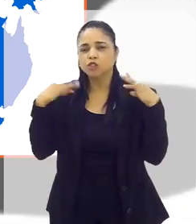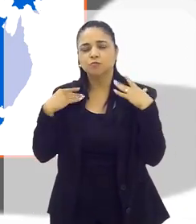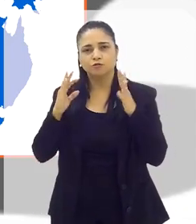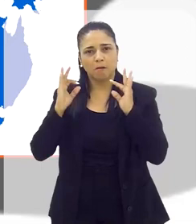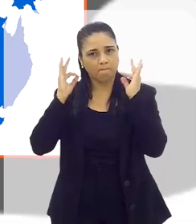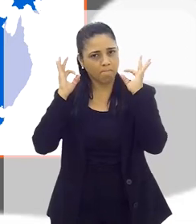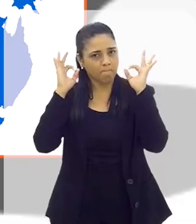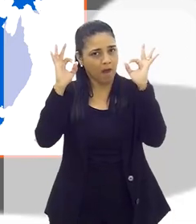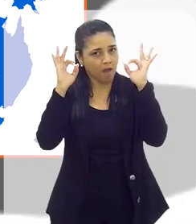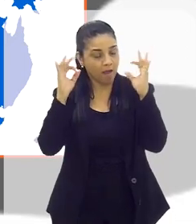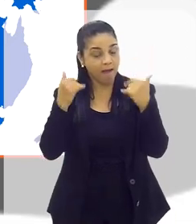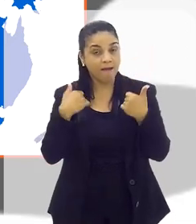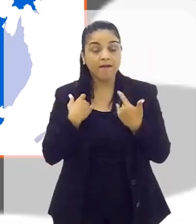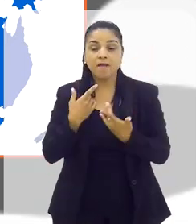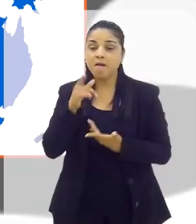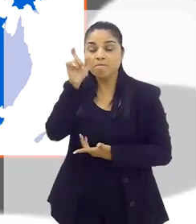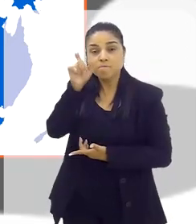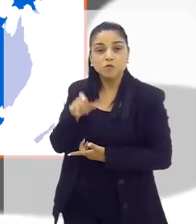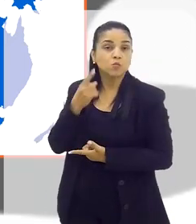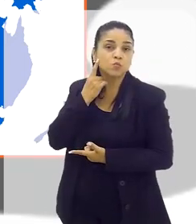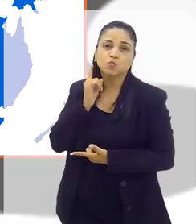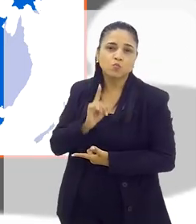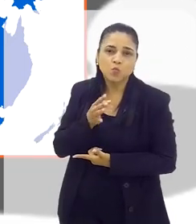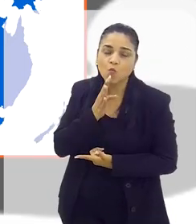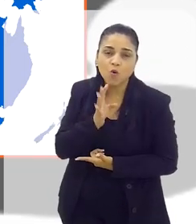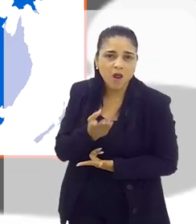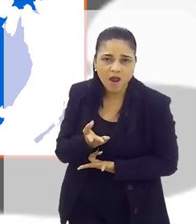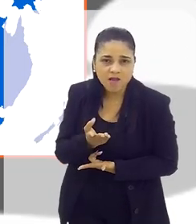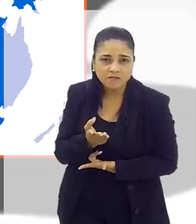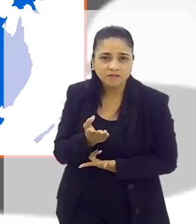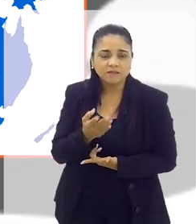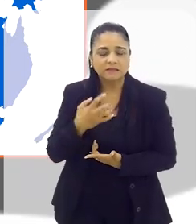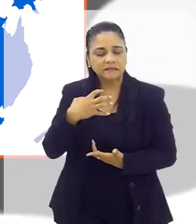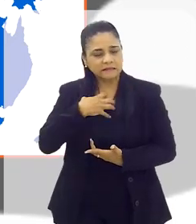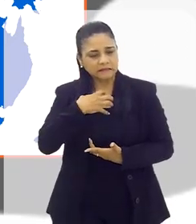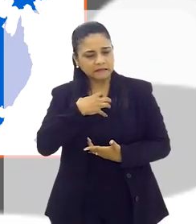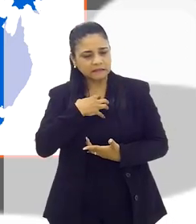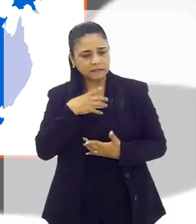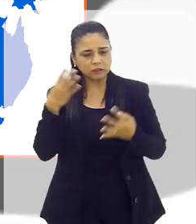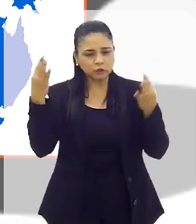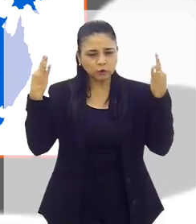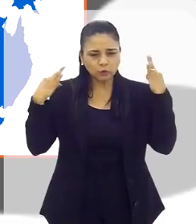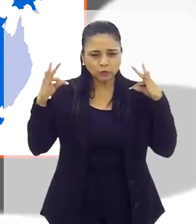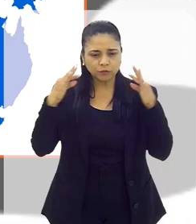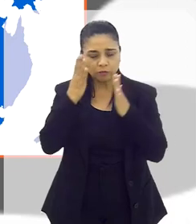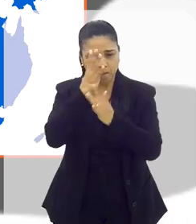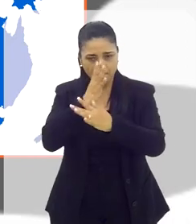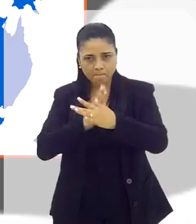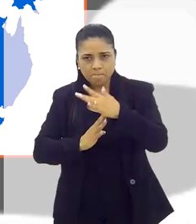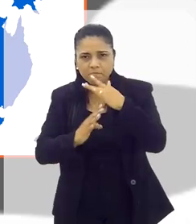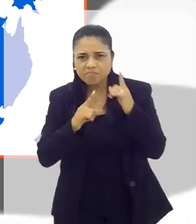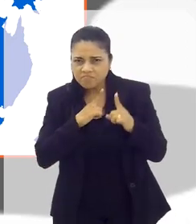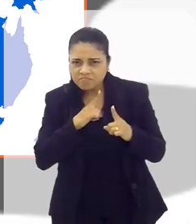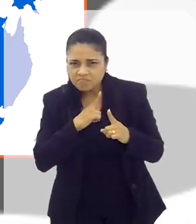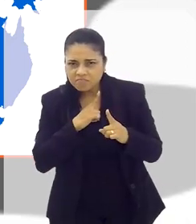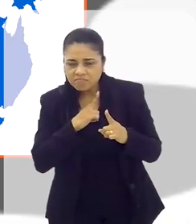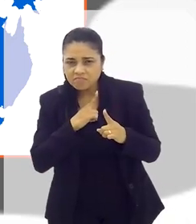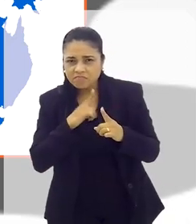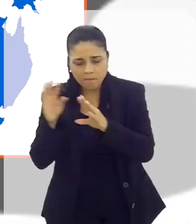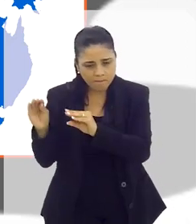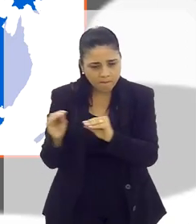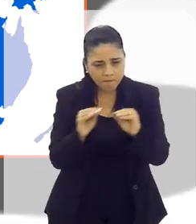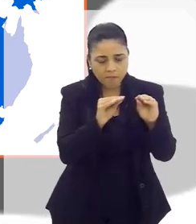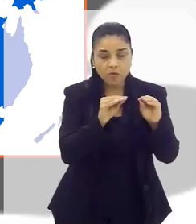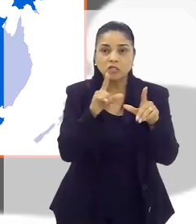consagrado, né? Mas, para o leigo, a gente tem a sensação de que o turismo, ele migra. Então, já houve aquele